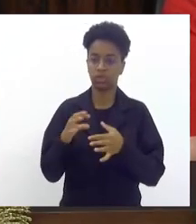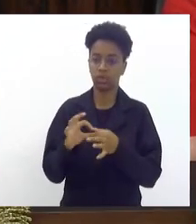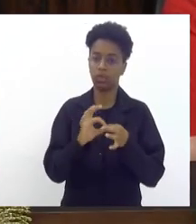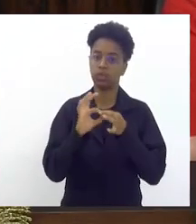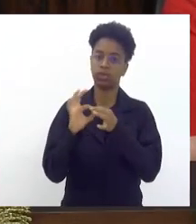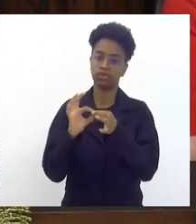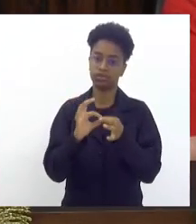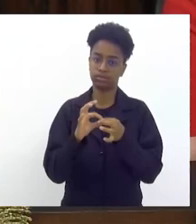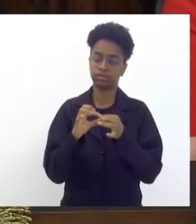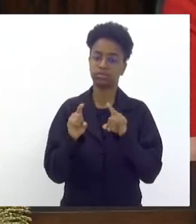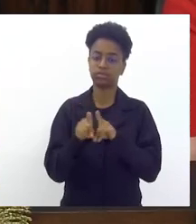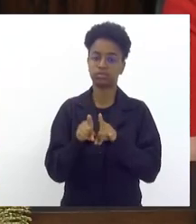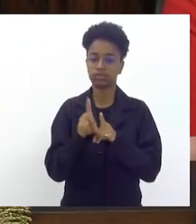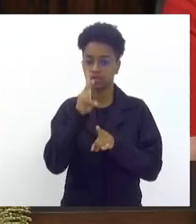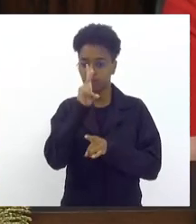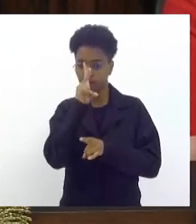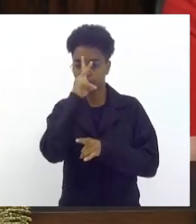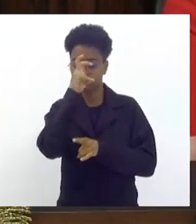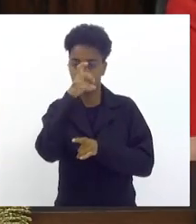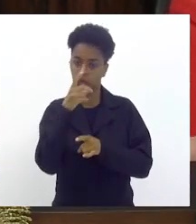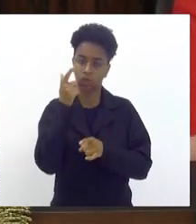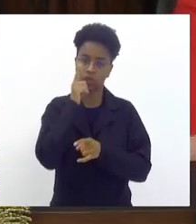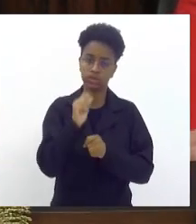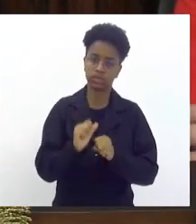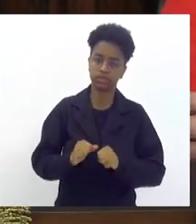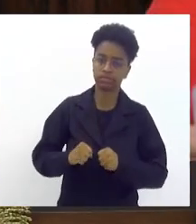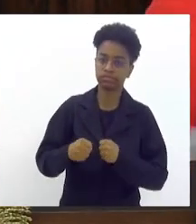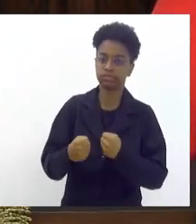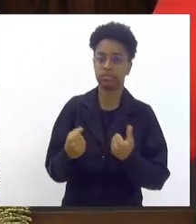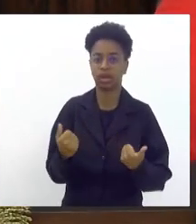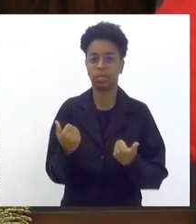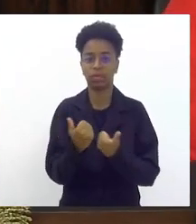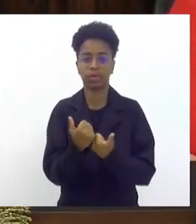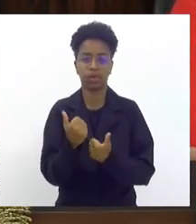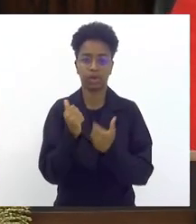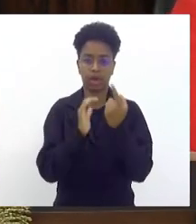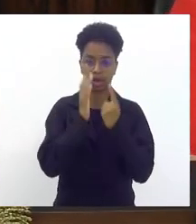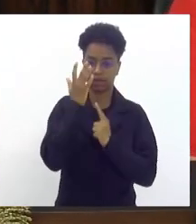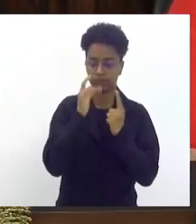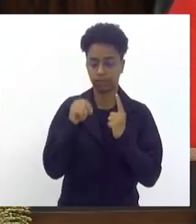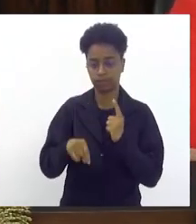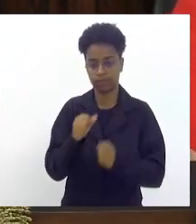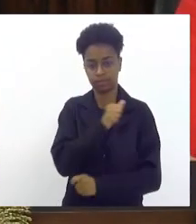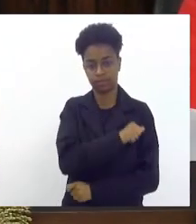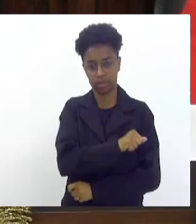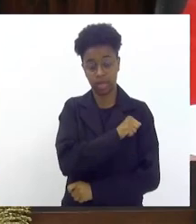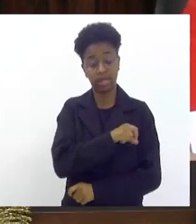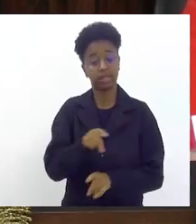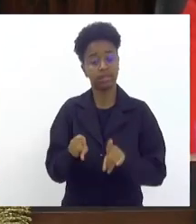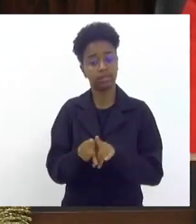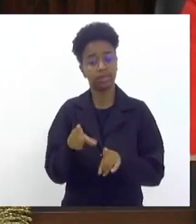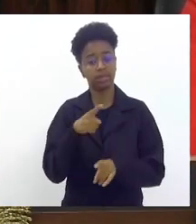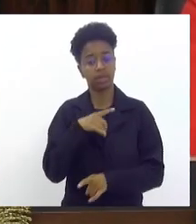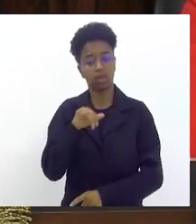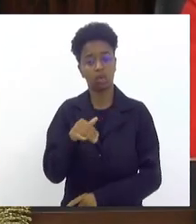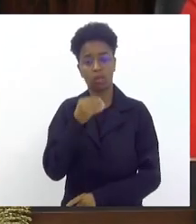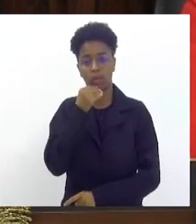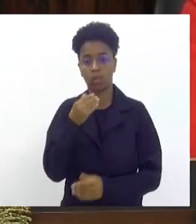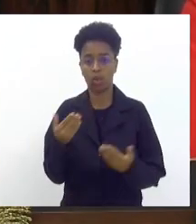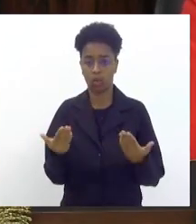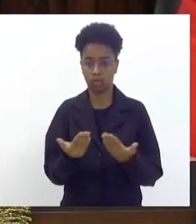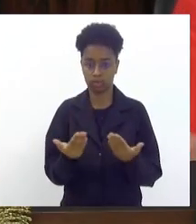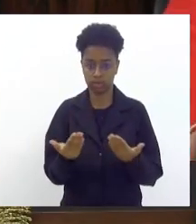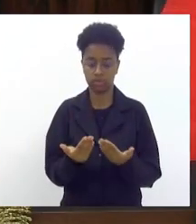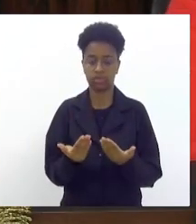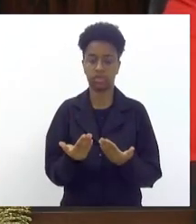criando forças para a defesa do carnaval do nosso estado e aqui nós temos oportunidade nessa manhã de hoje